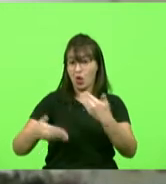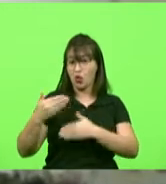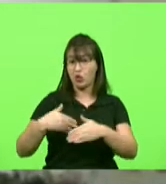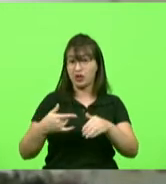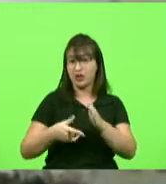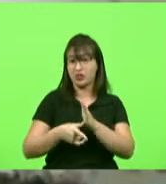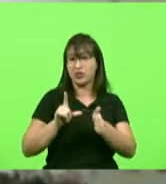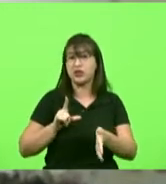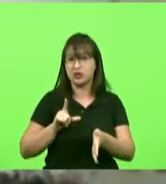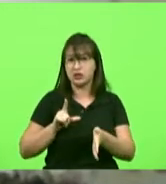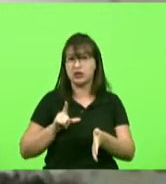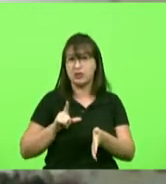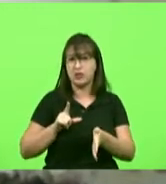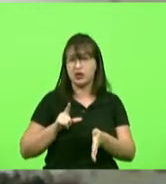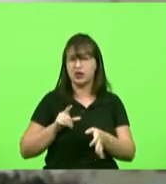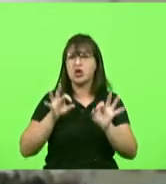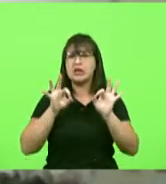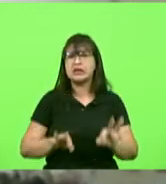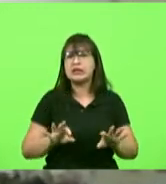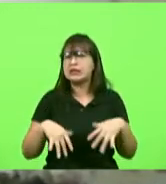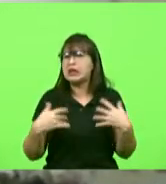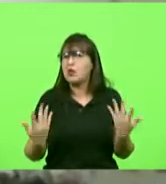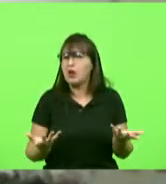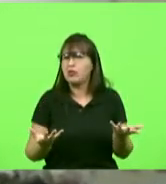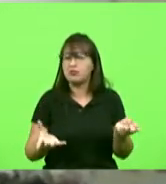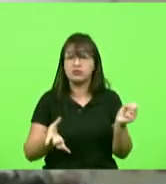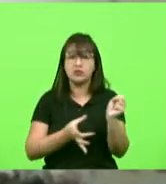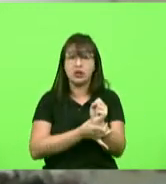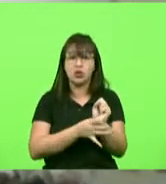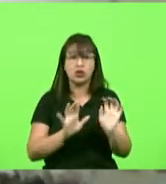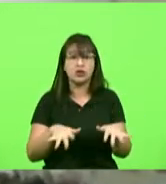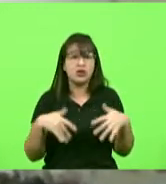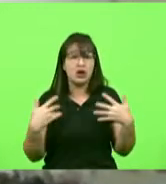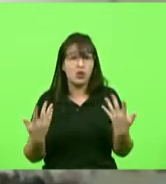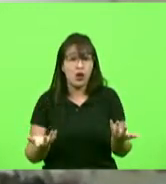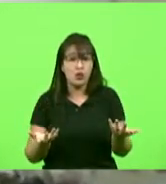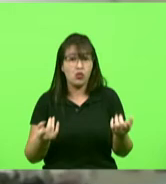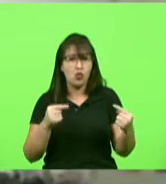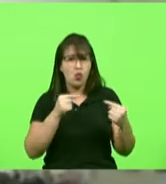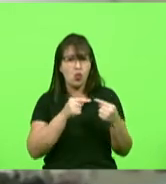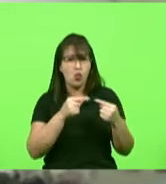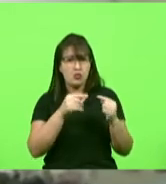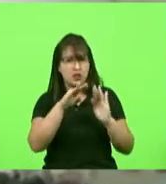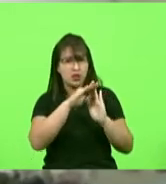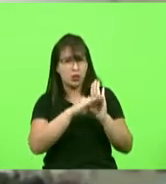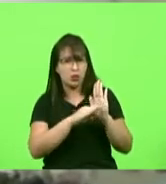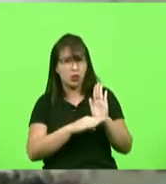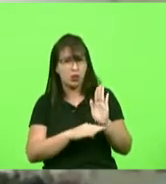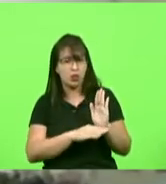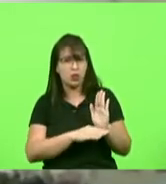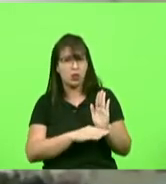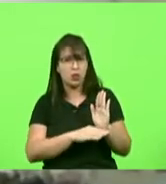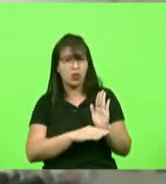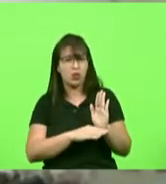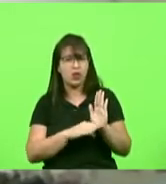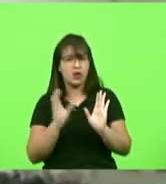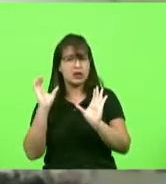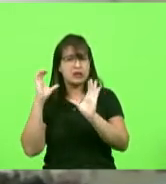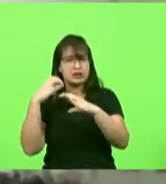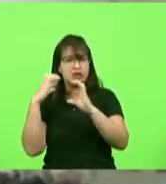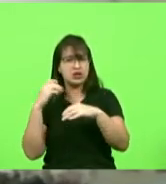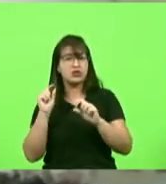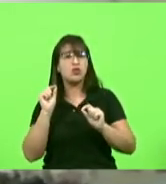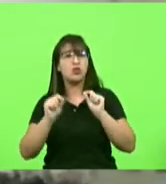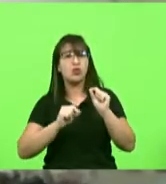certeza qual é a segurança qual é o dado científico que eu tenho para comprovar que